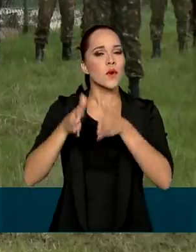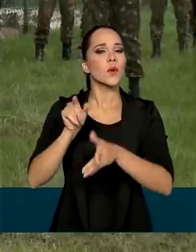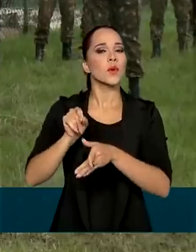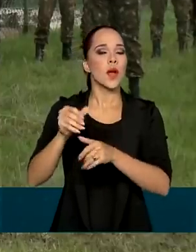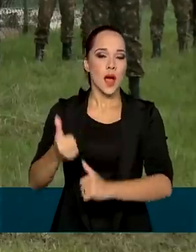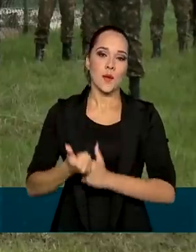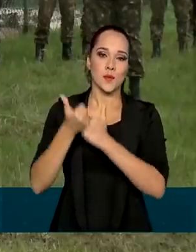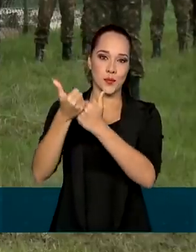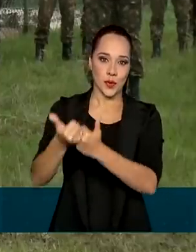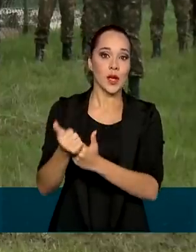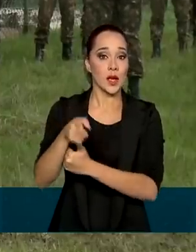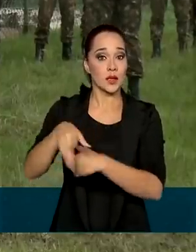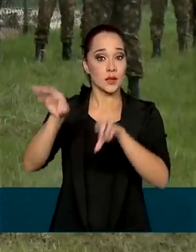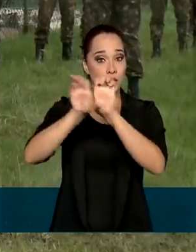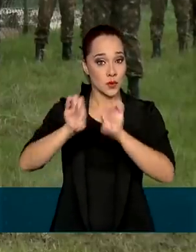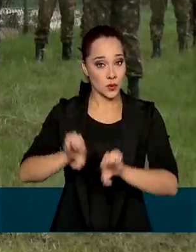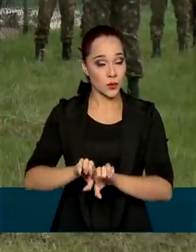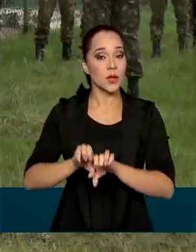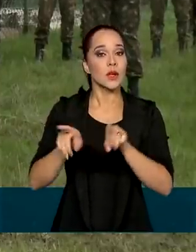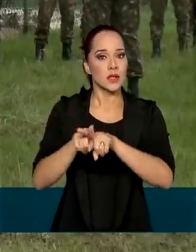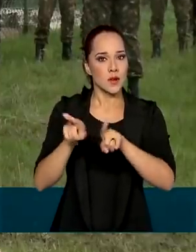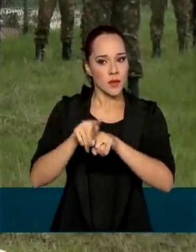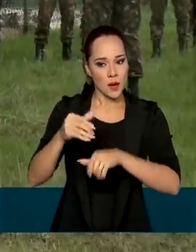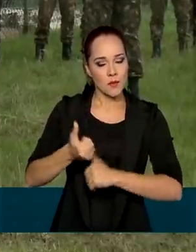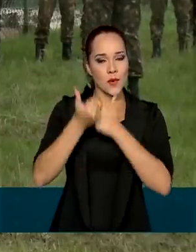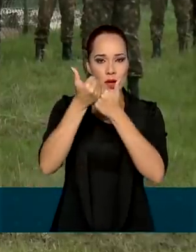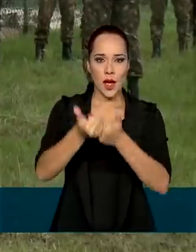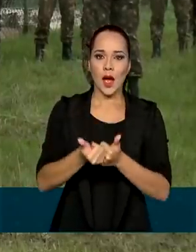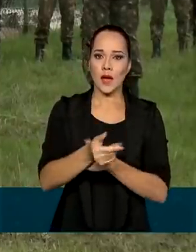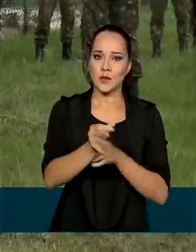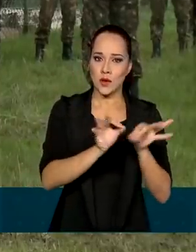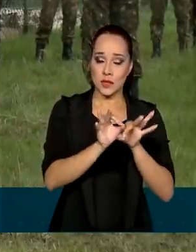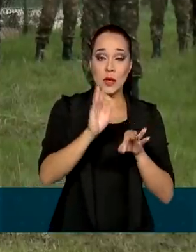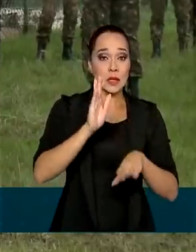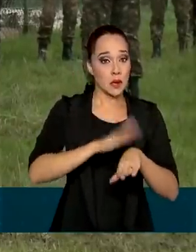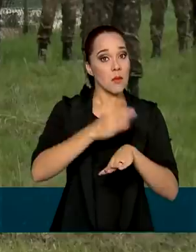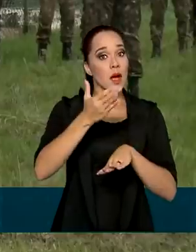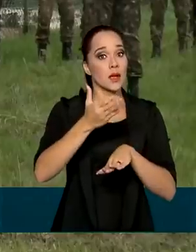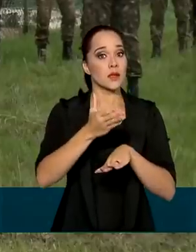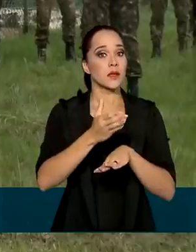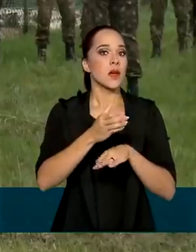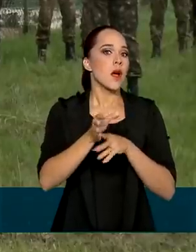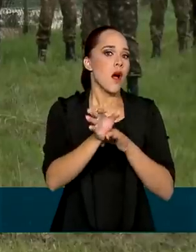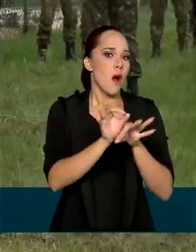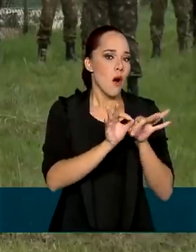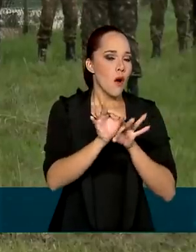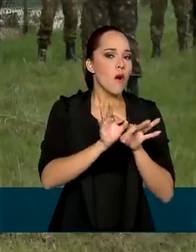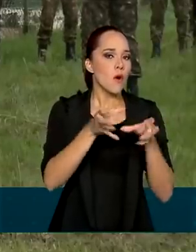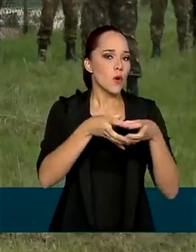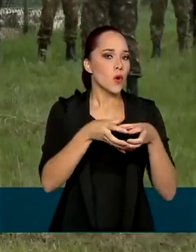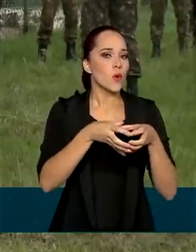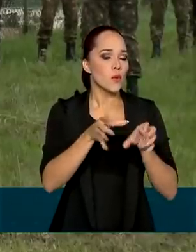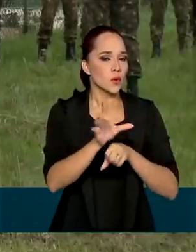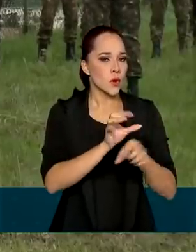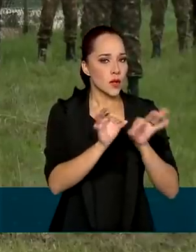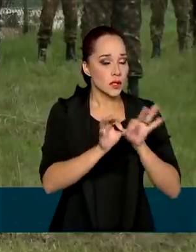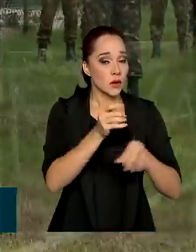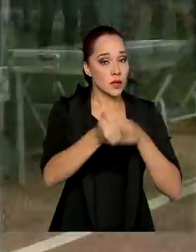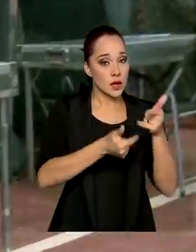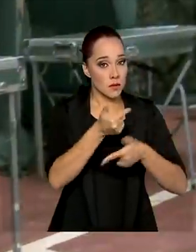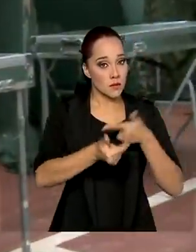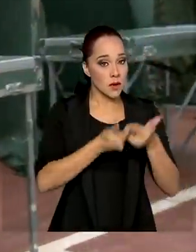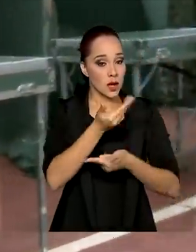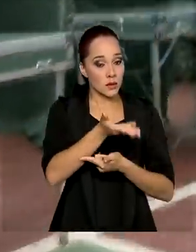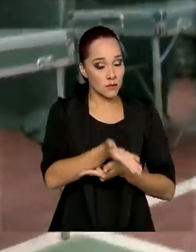apoiar essa infraestrutura, apoiar as organizações que estão lá, são mais organizações que participam dessa Força de